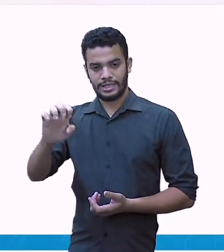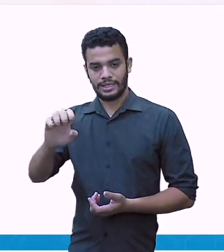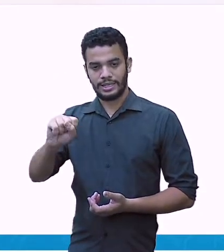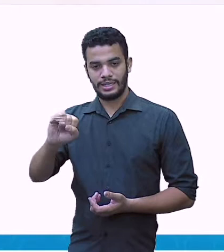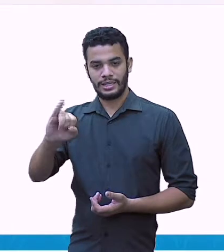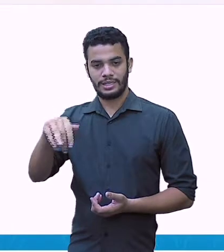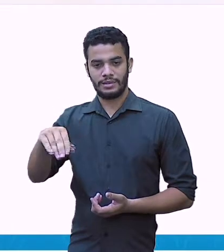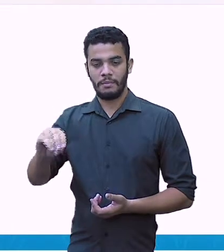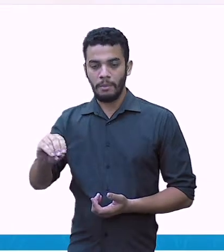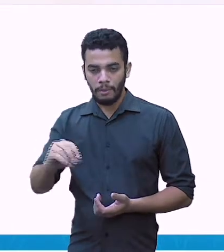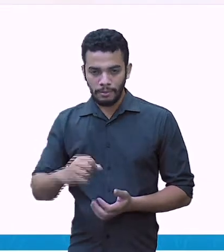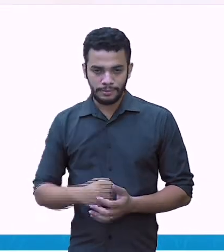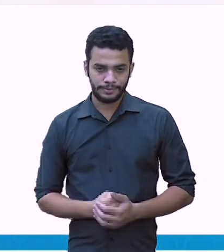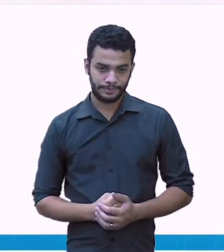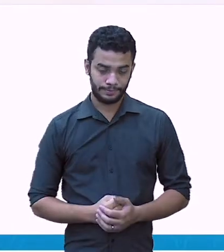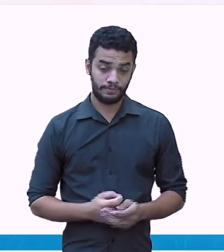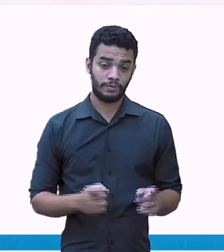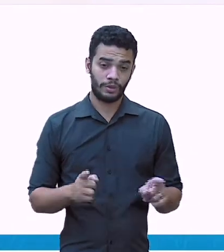pipoca.